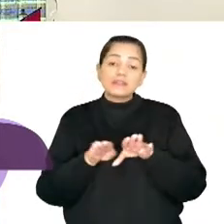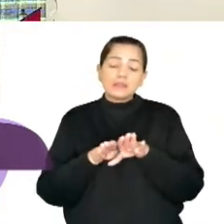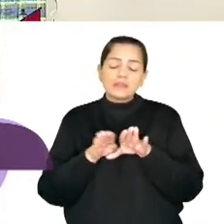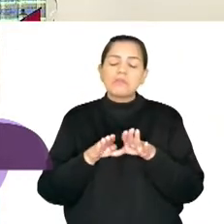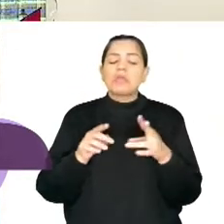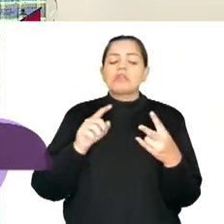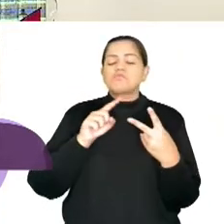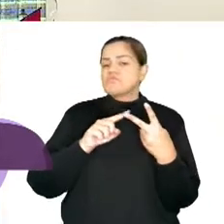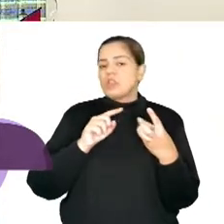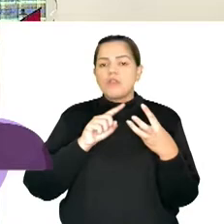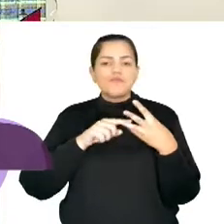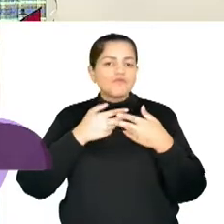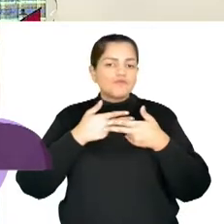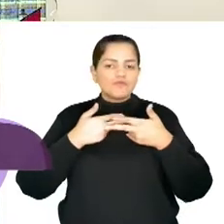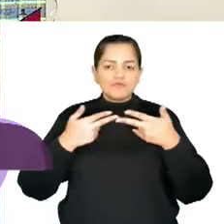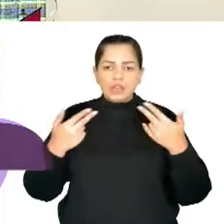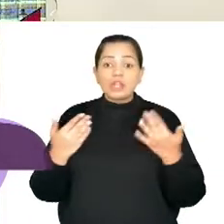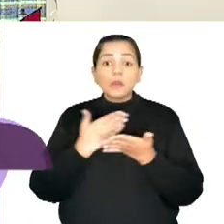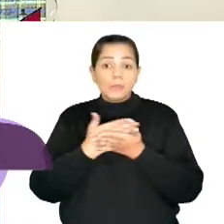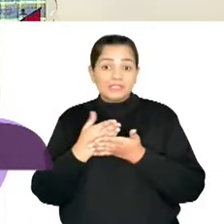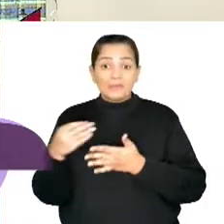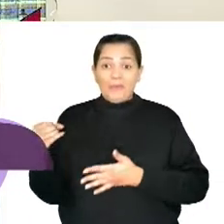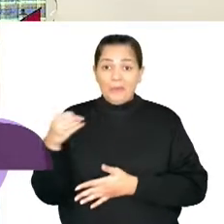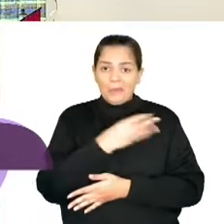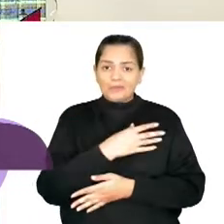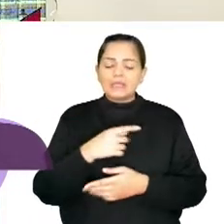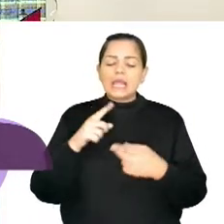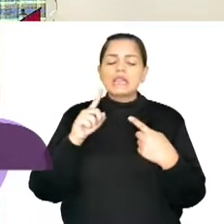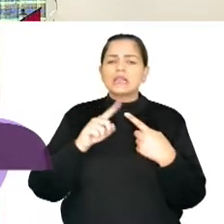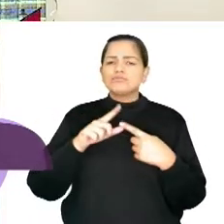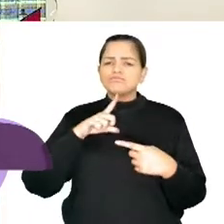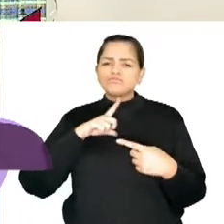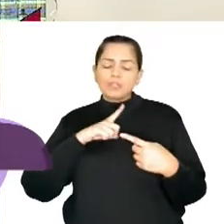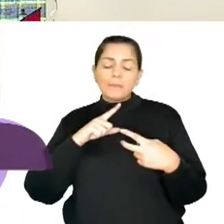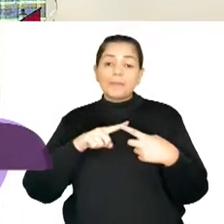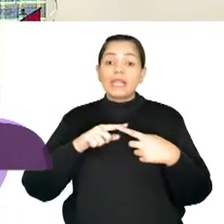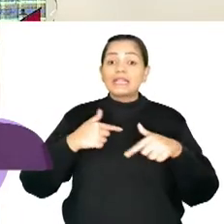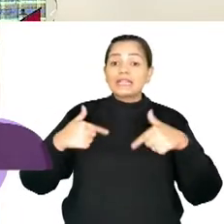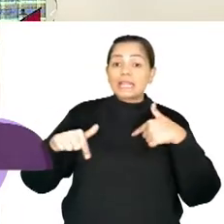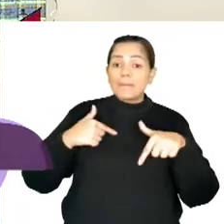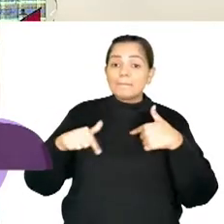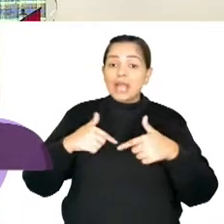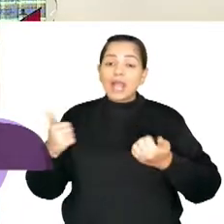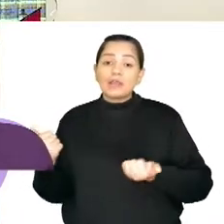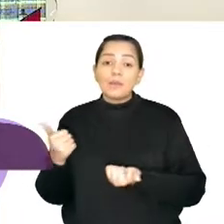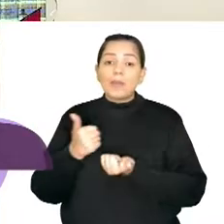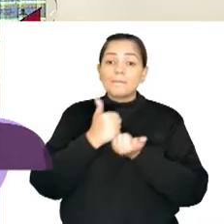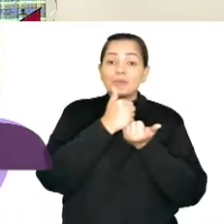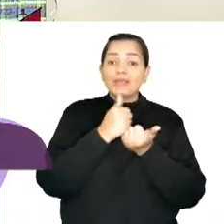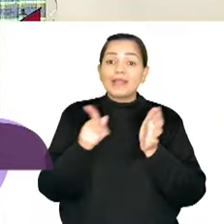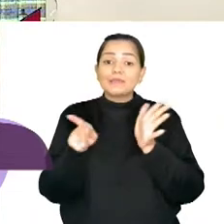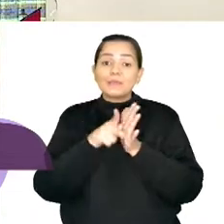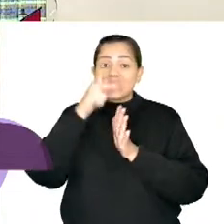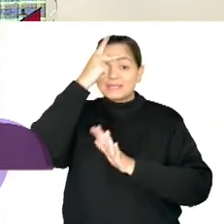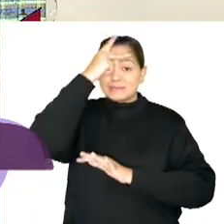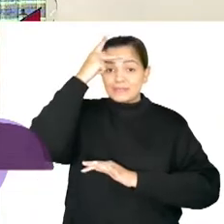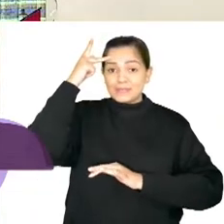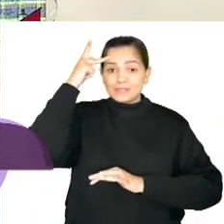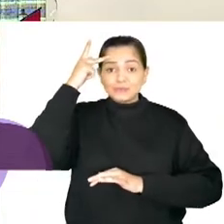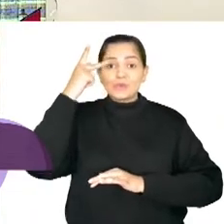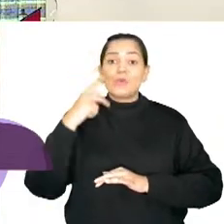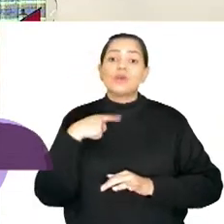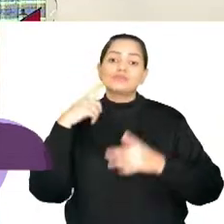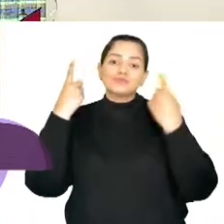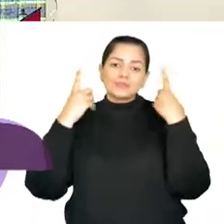do espectro autista, né, também recentemente nós iniciamos a fazer. Nós temos o Programa de Empregabilidade para Pessoas com